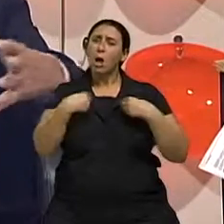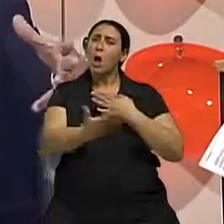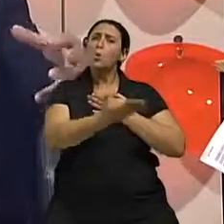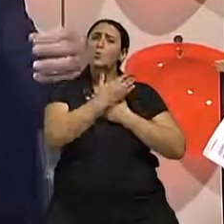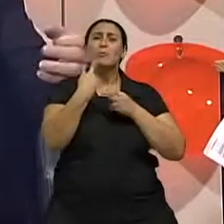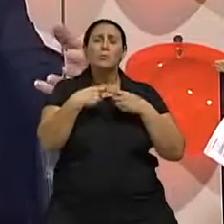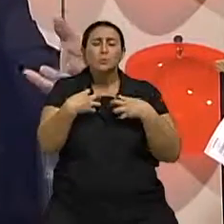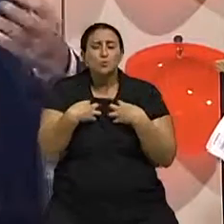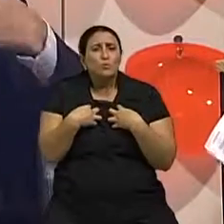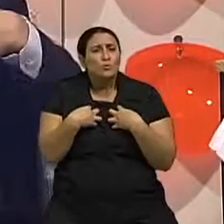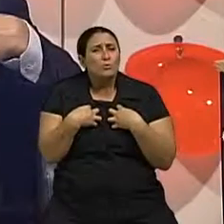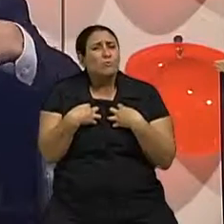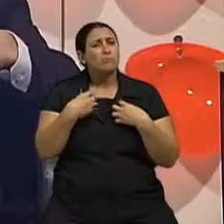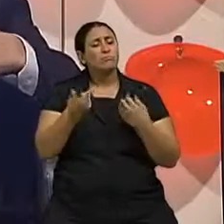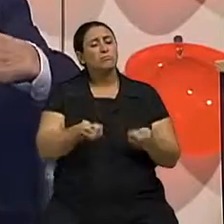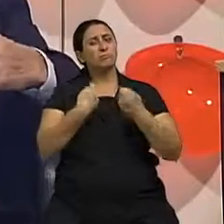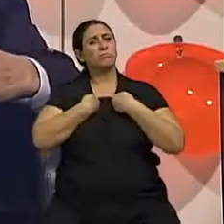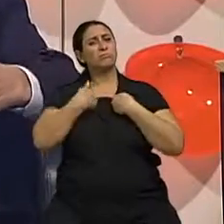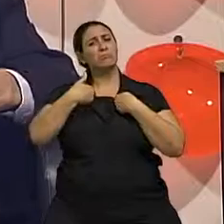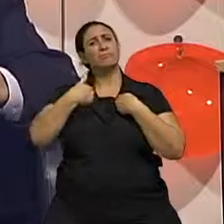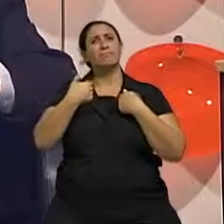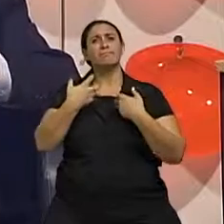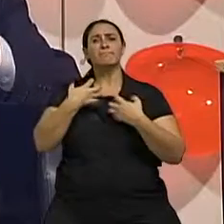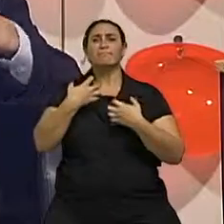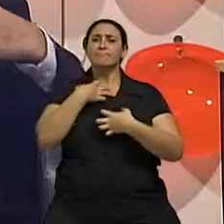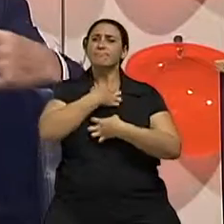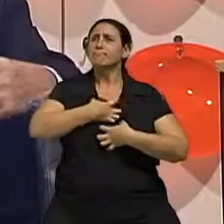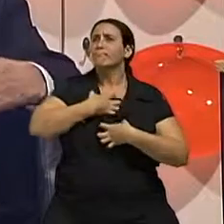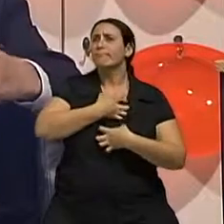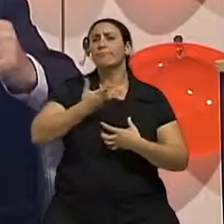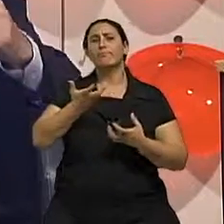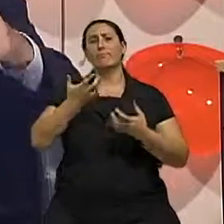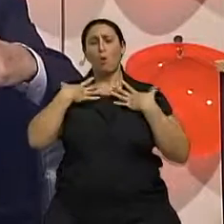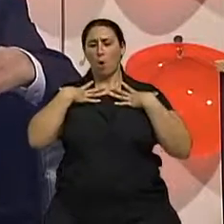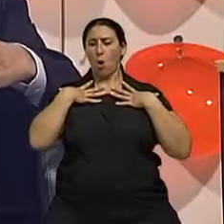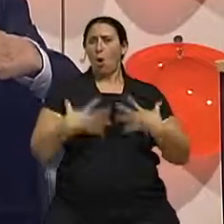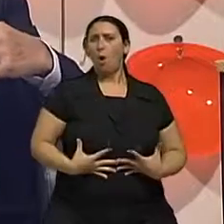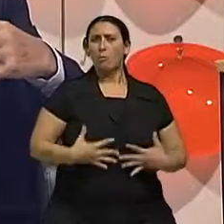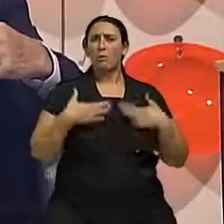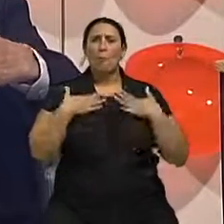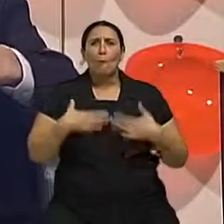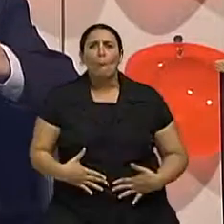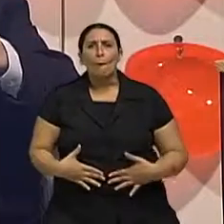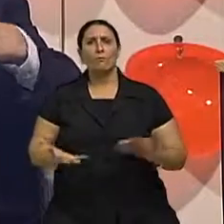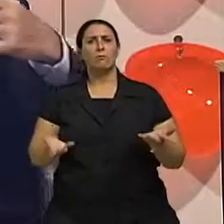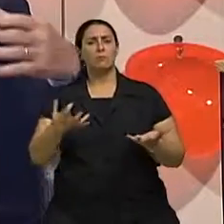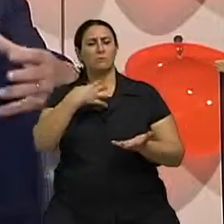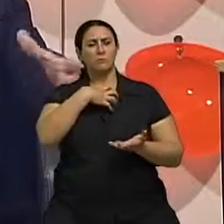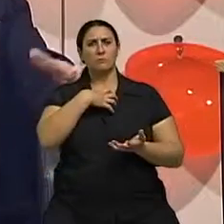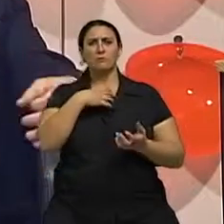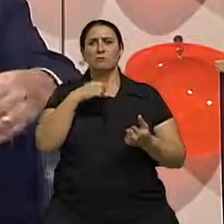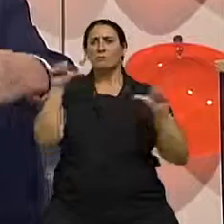né, porque aquilo ali afeta. Ela tem que modificar a roupa, ela se sente mal